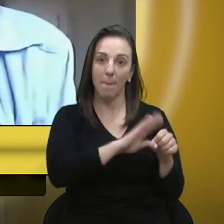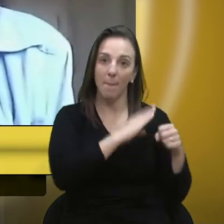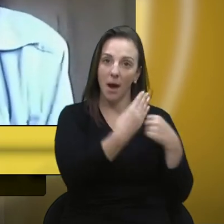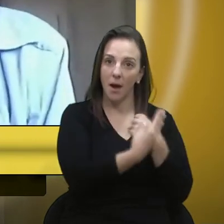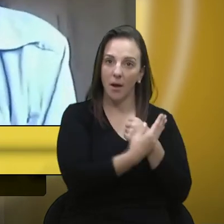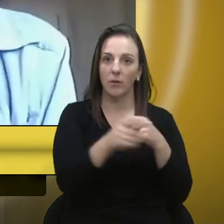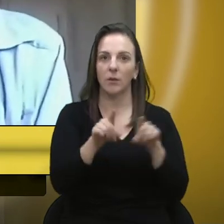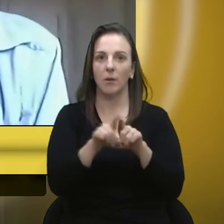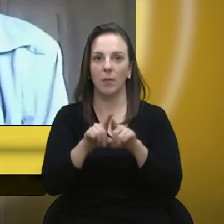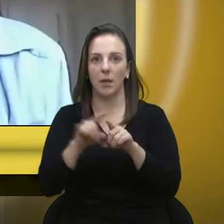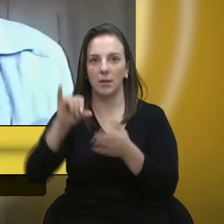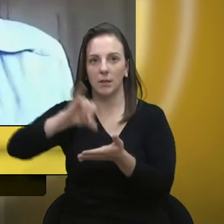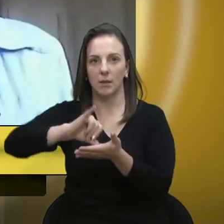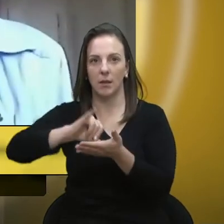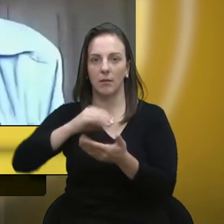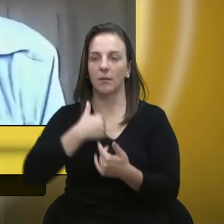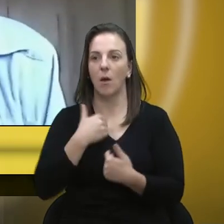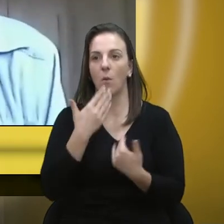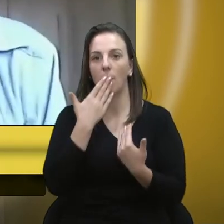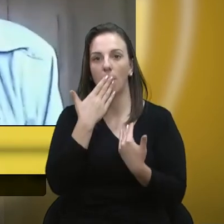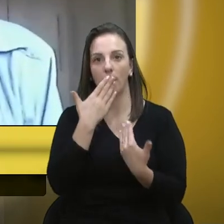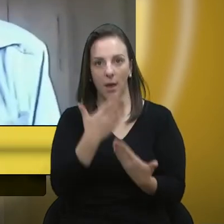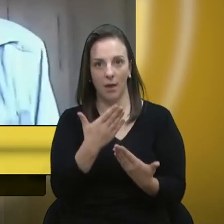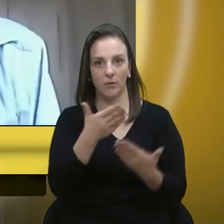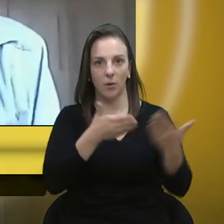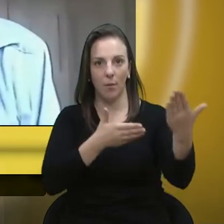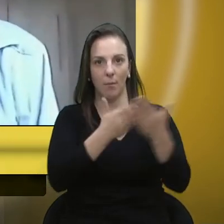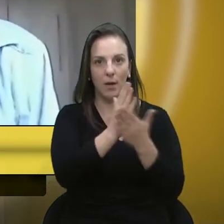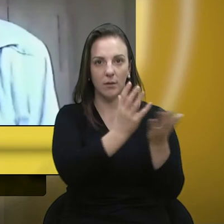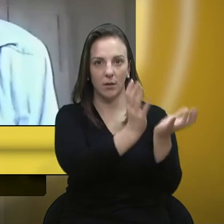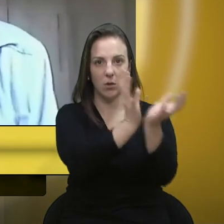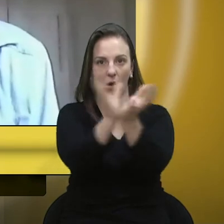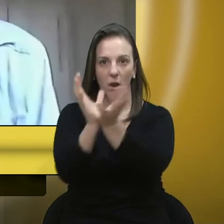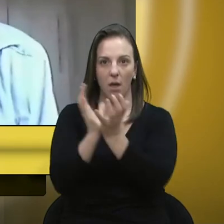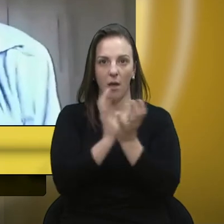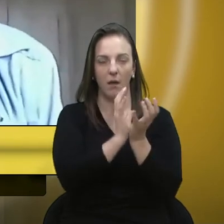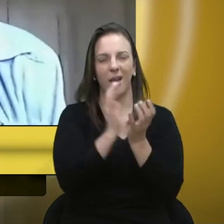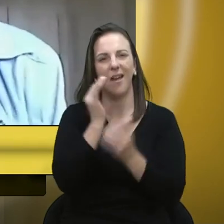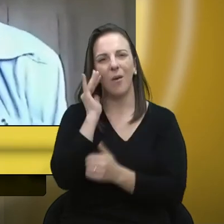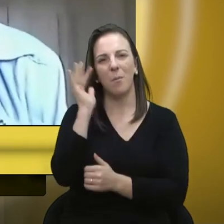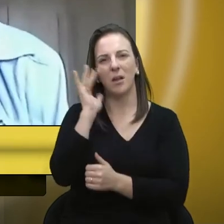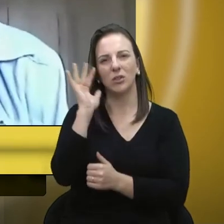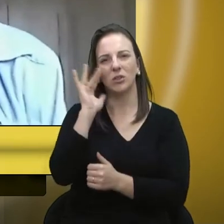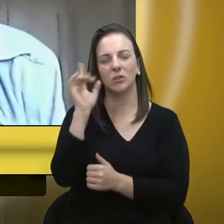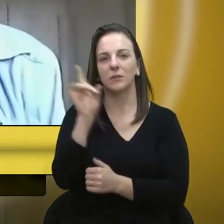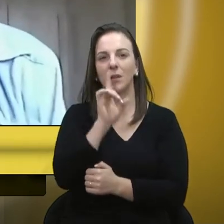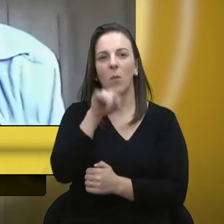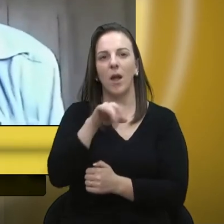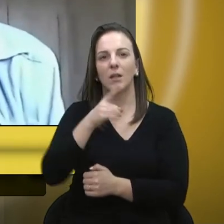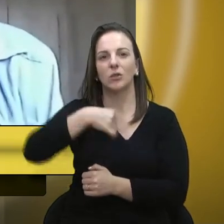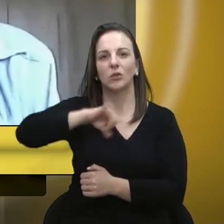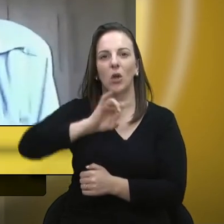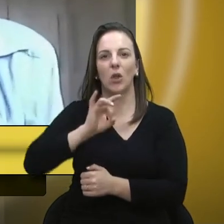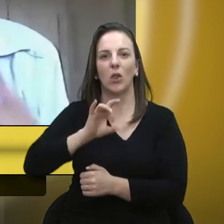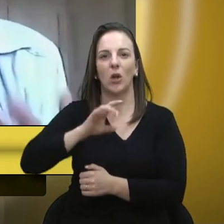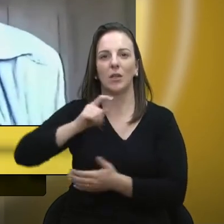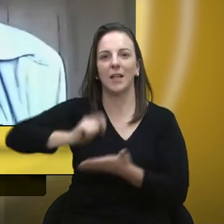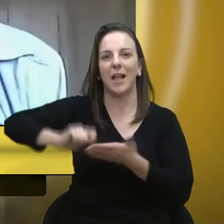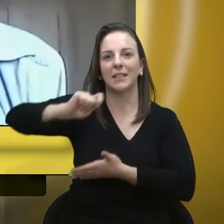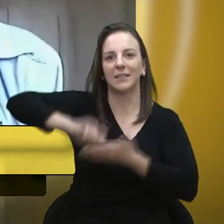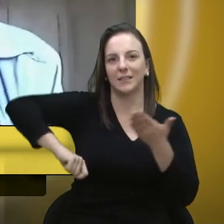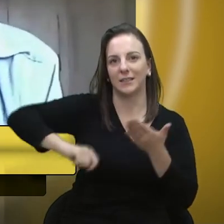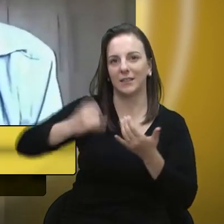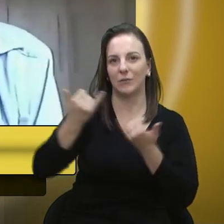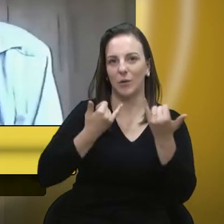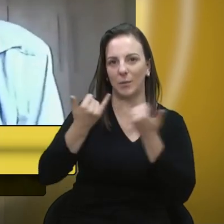eu peço a aprovação dos nobres pares, pois eu imagino que não seja apenas nós que assinamos o pedido de informação, que estamos